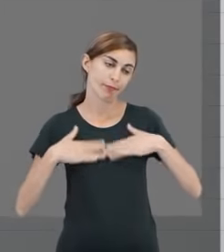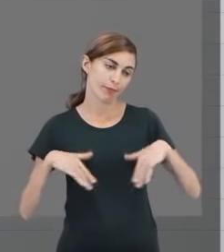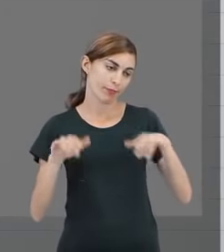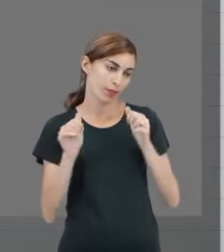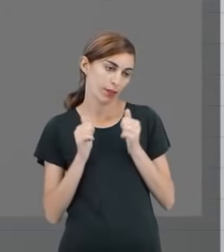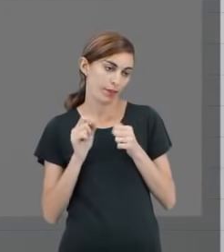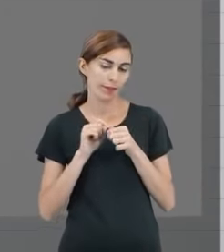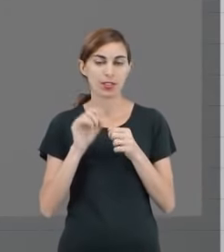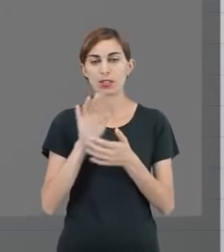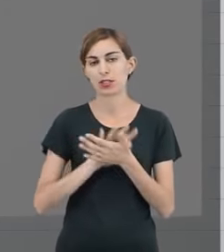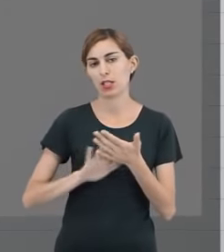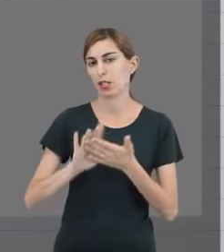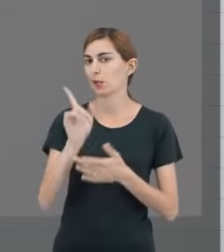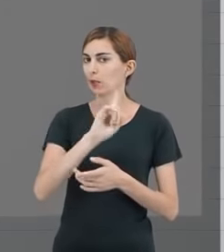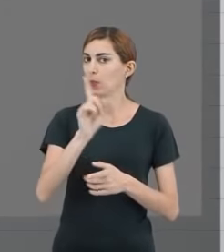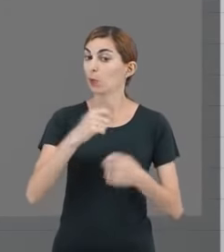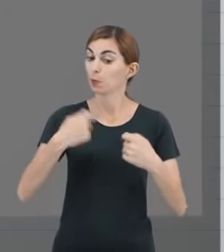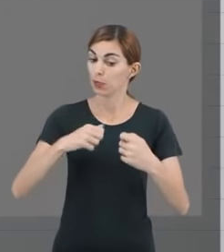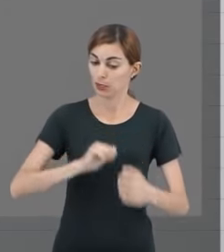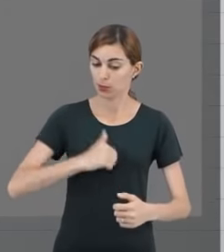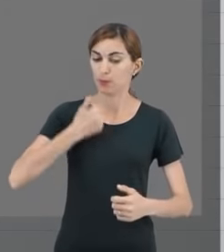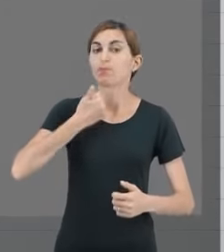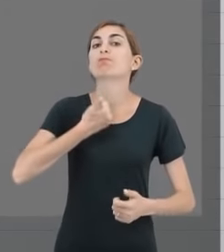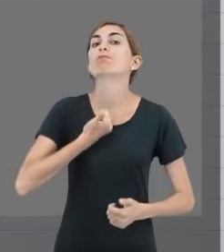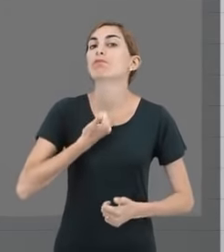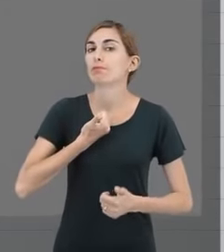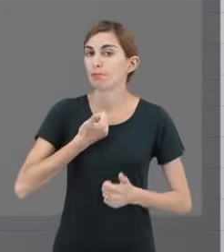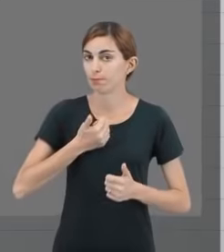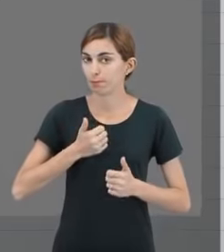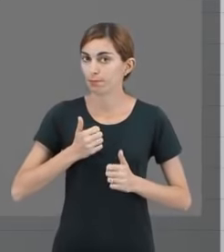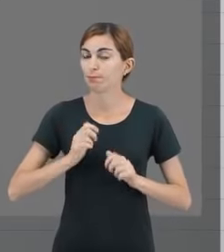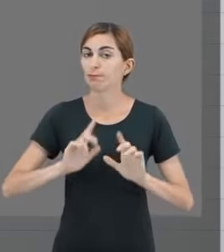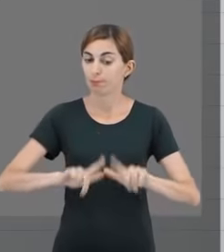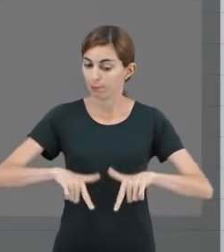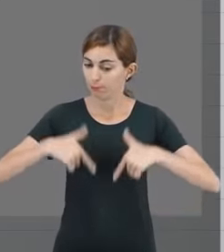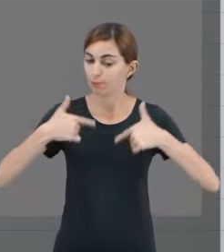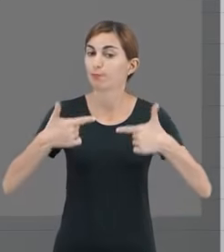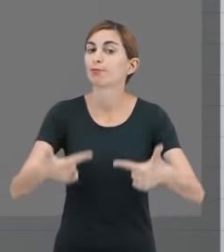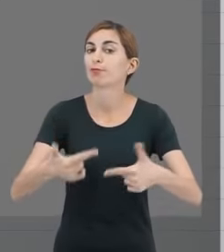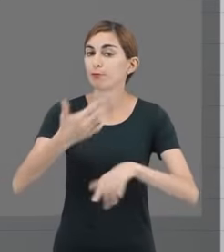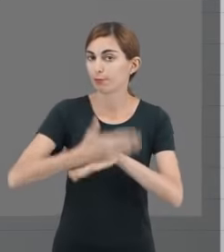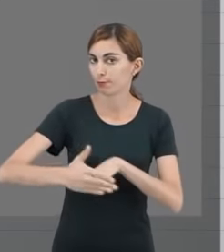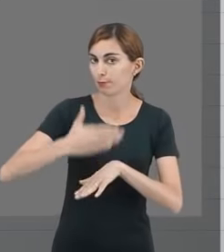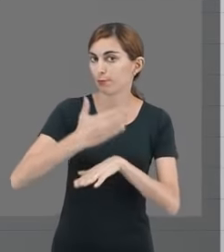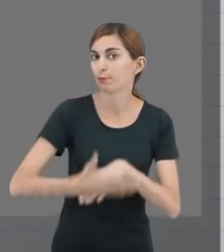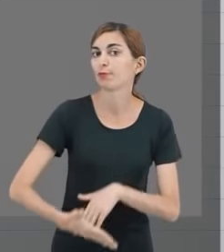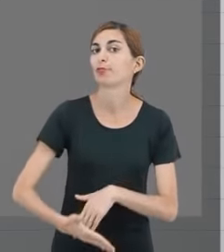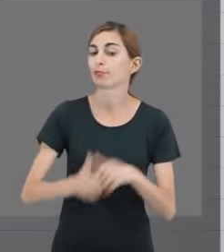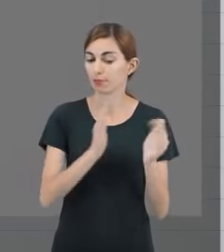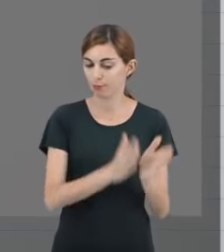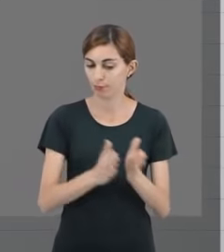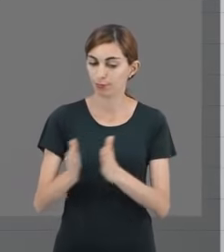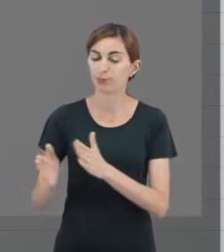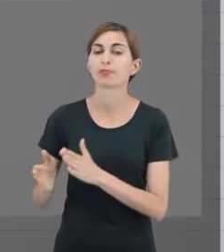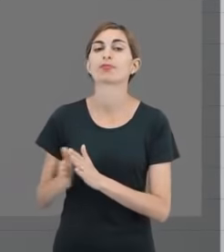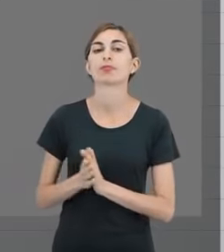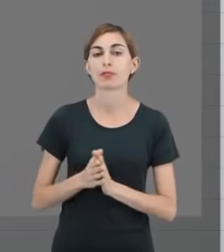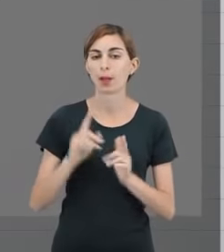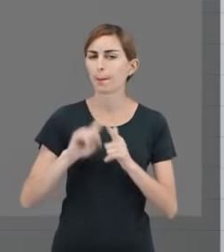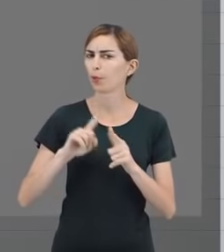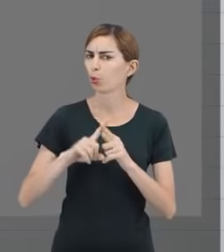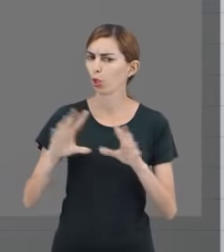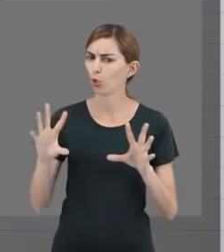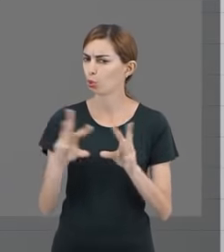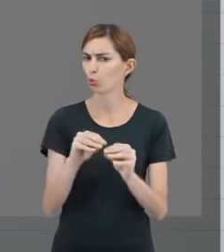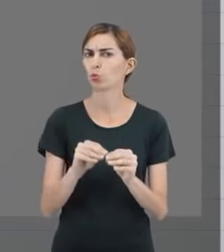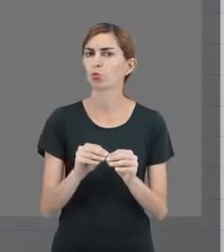nada, certo? Exige autonomia, dedicação, disciplina e, acima de tudo, organização. E por que